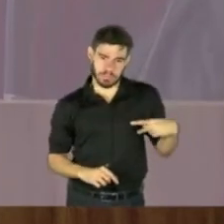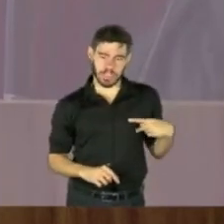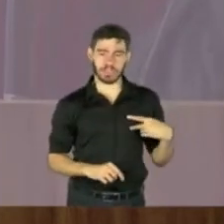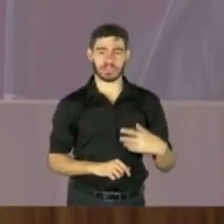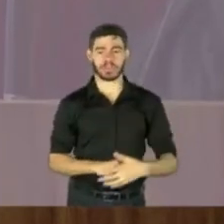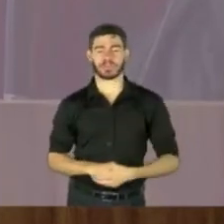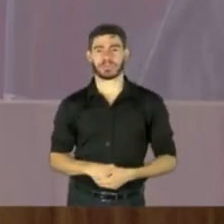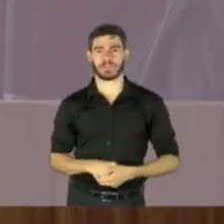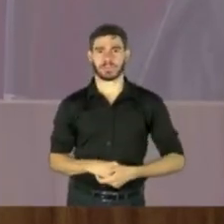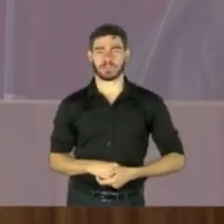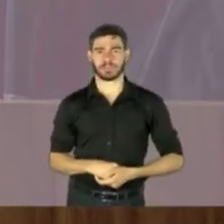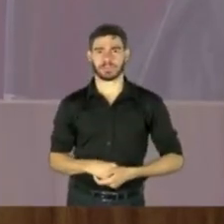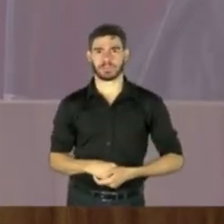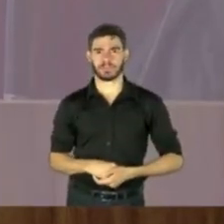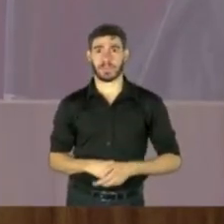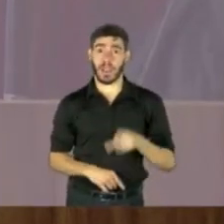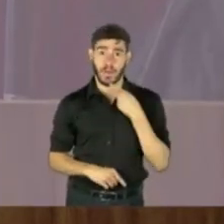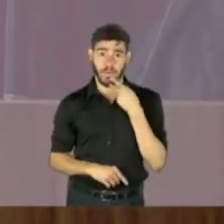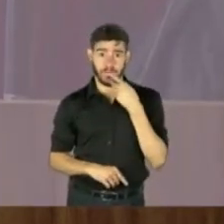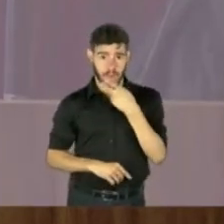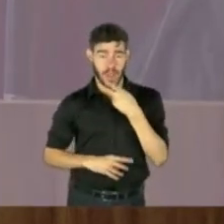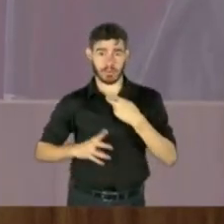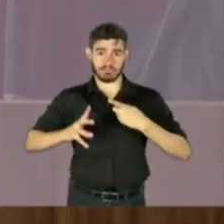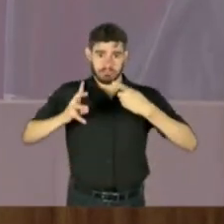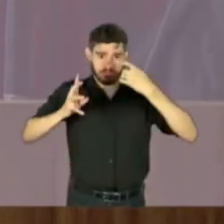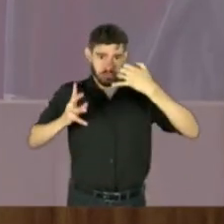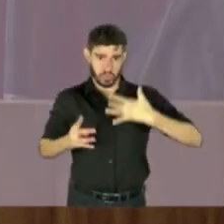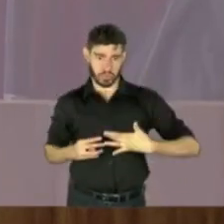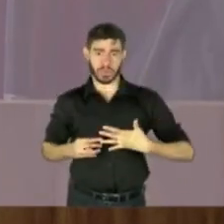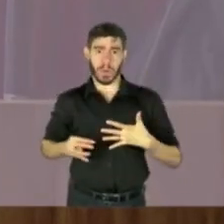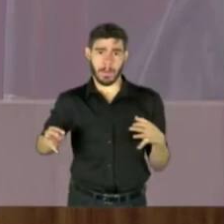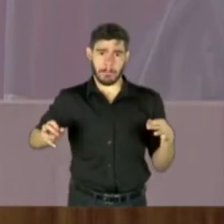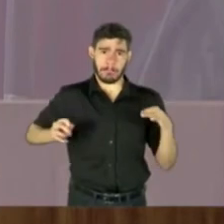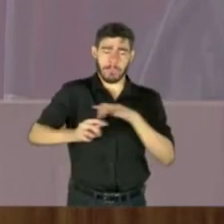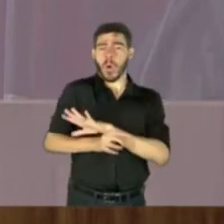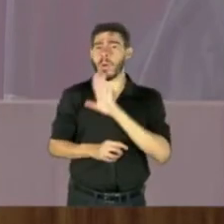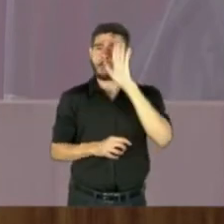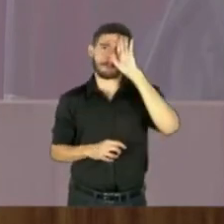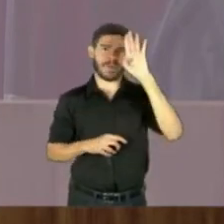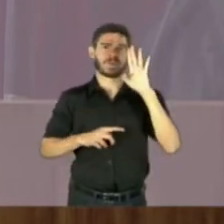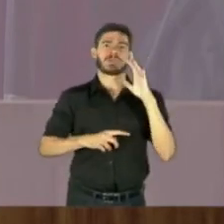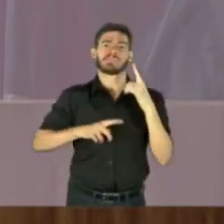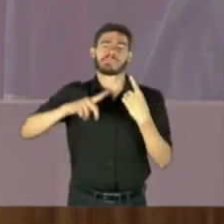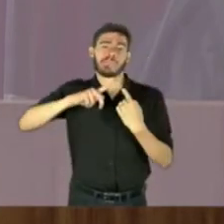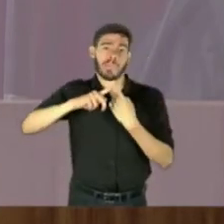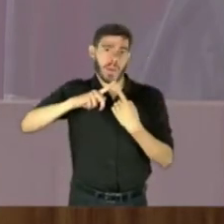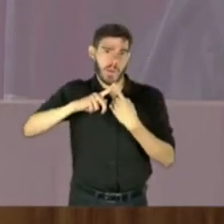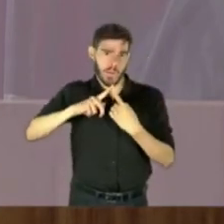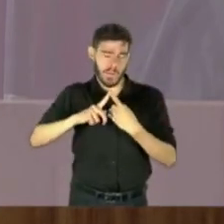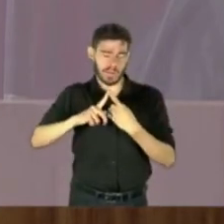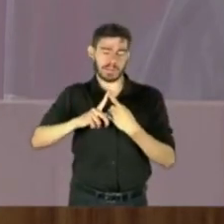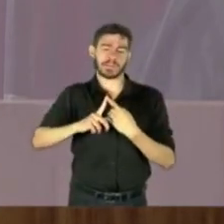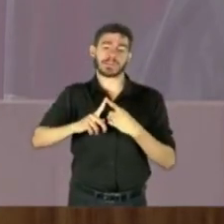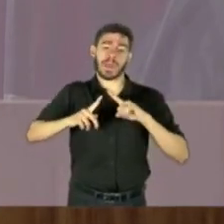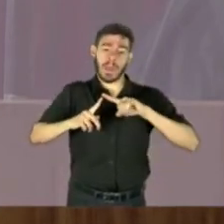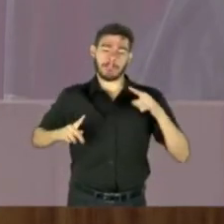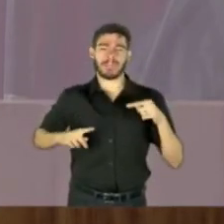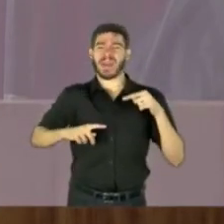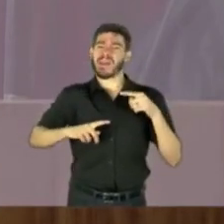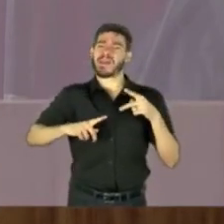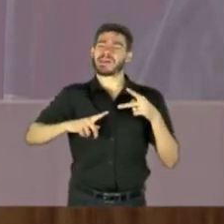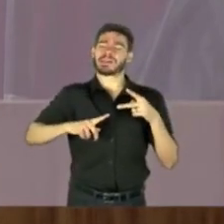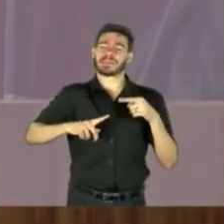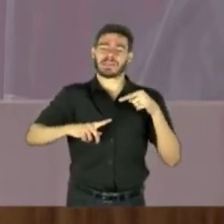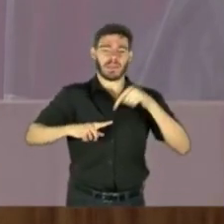considerações, principalmente a primeira ressalva, mas aqui realmente